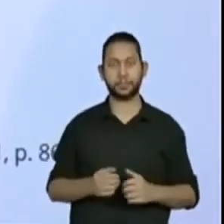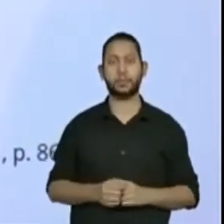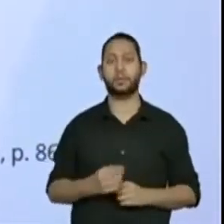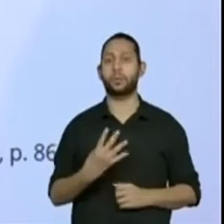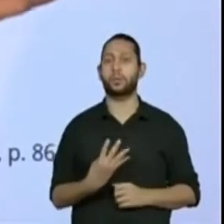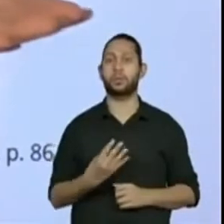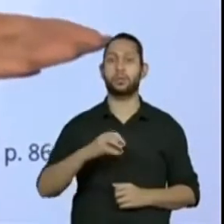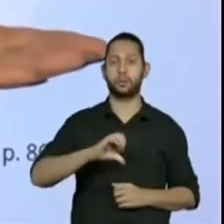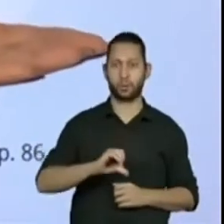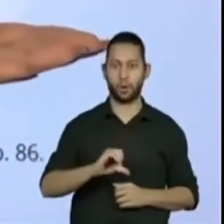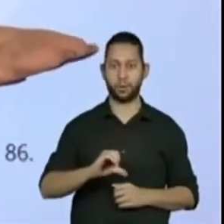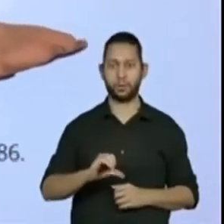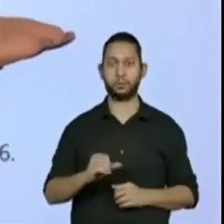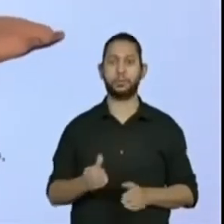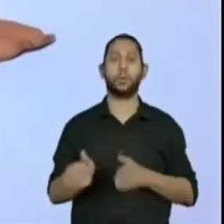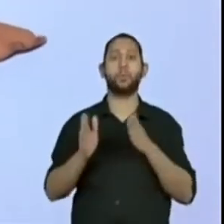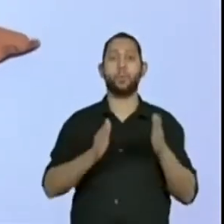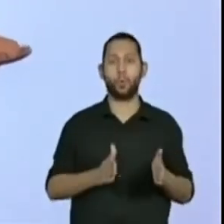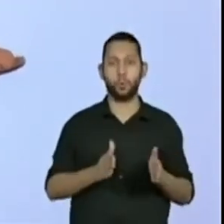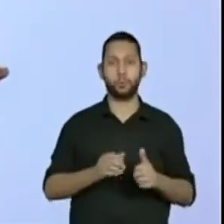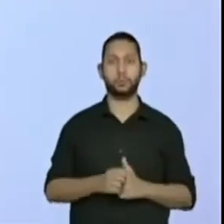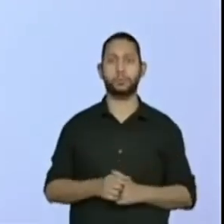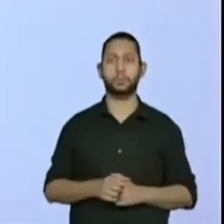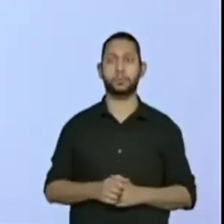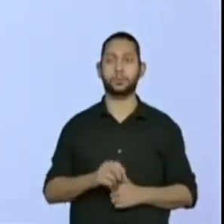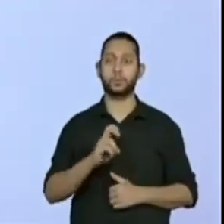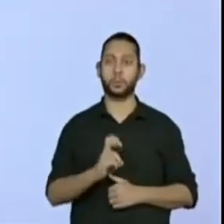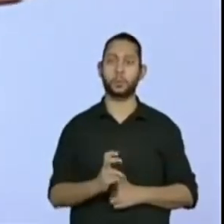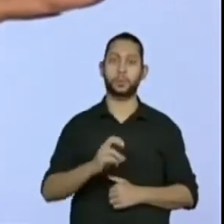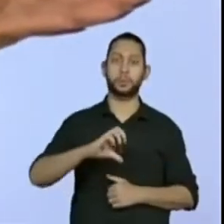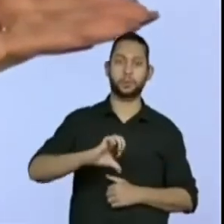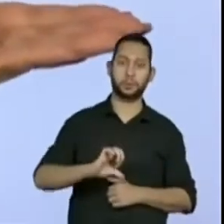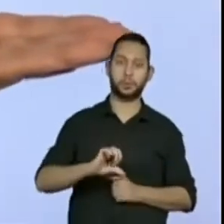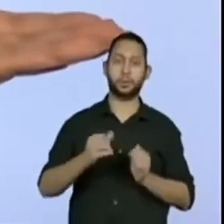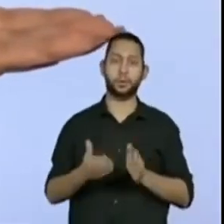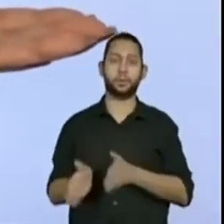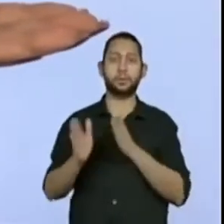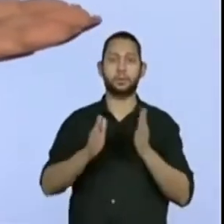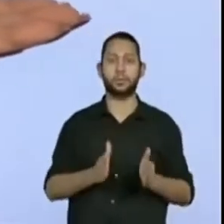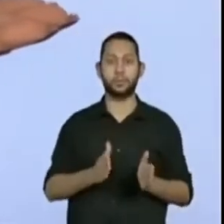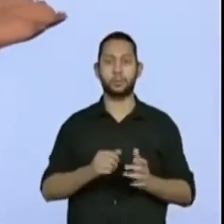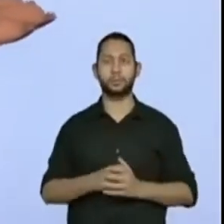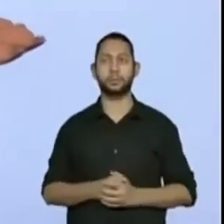49, 59,